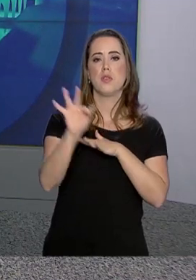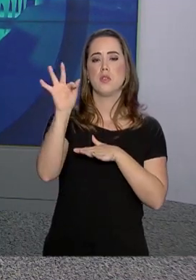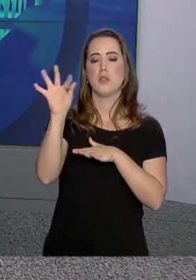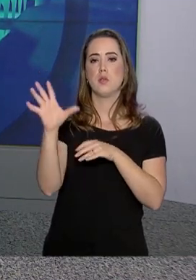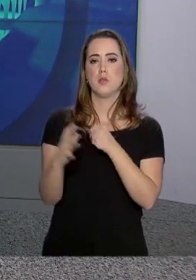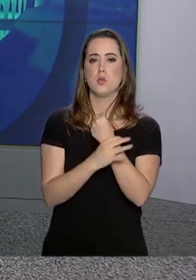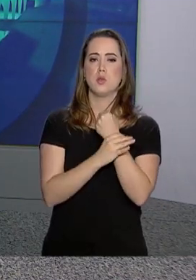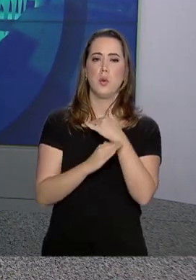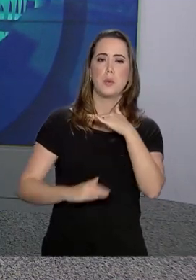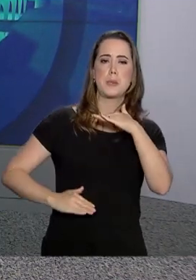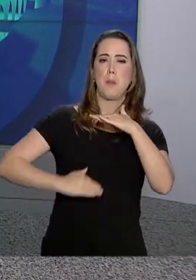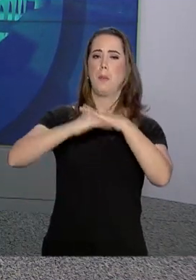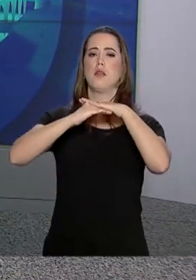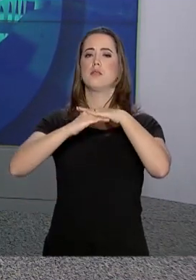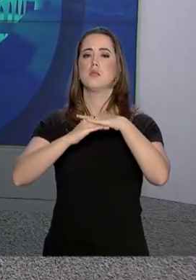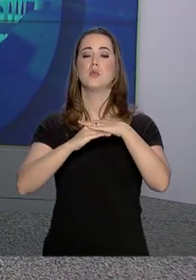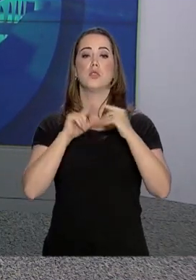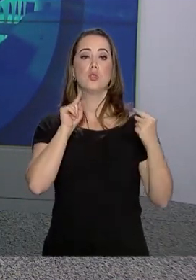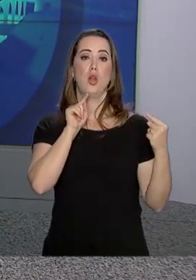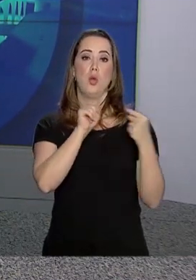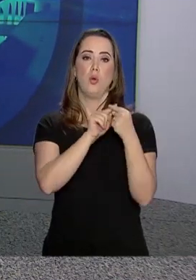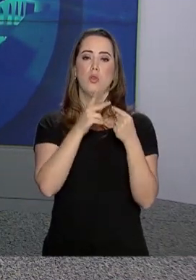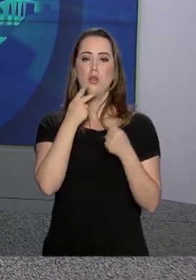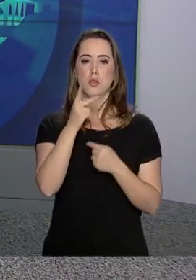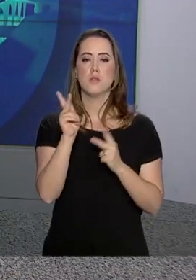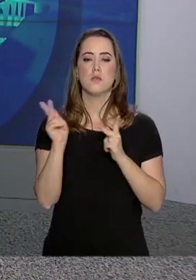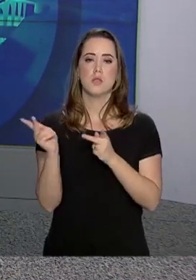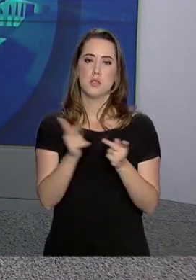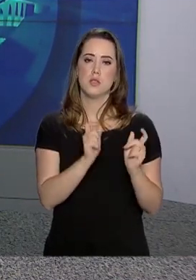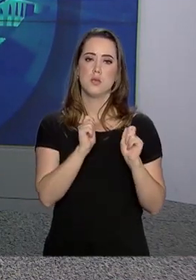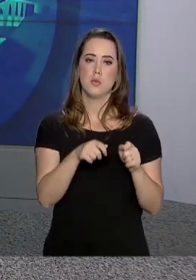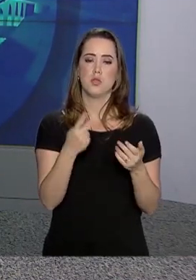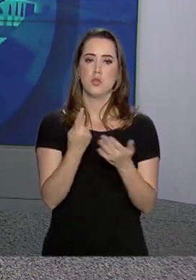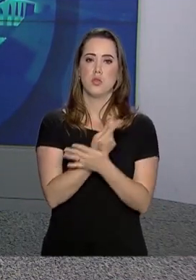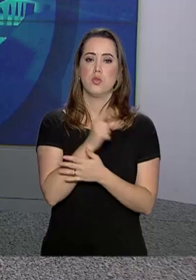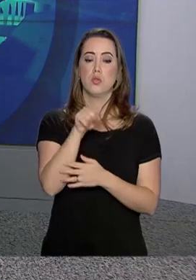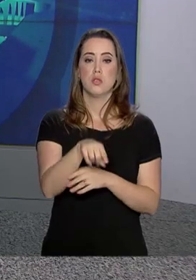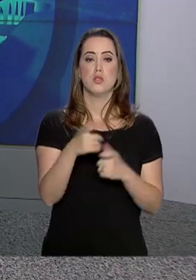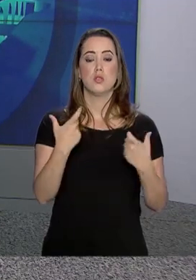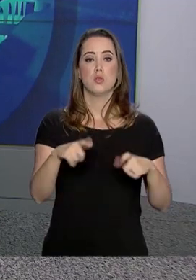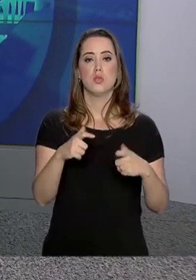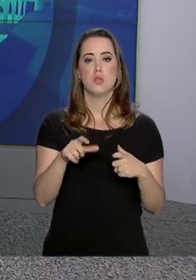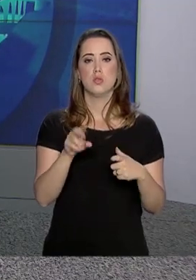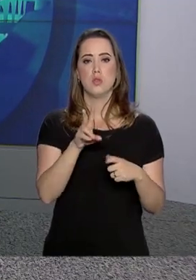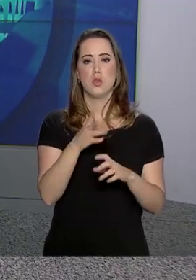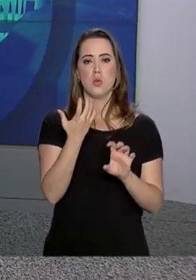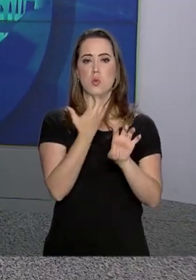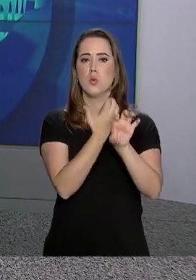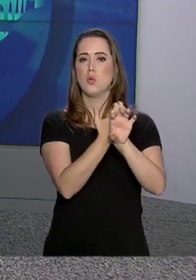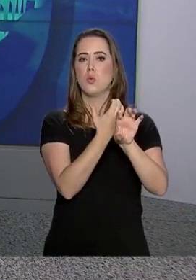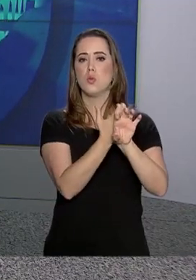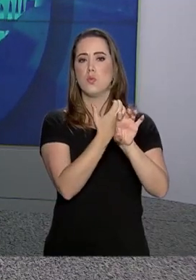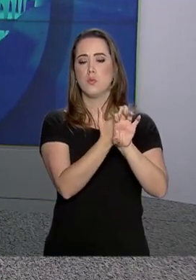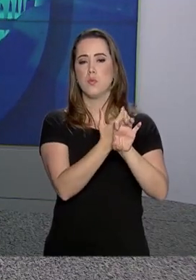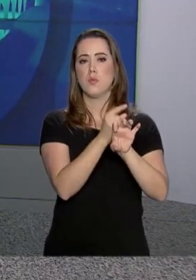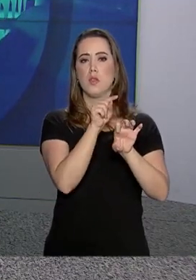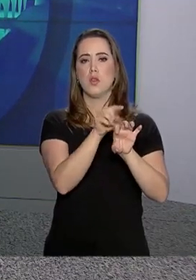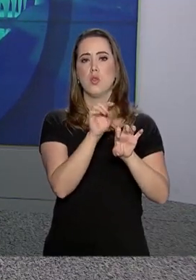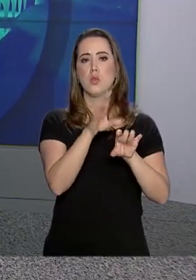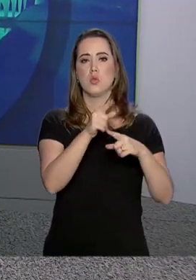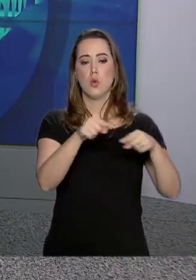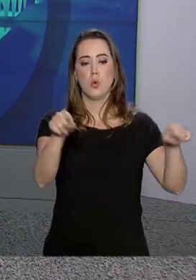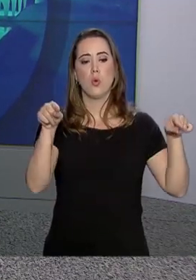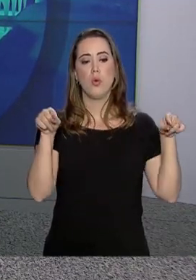máxima. De acordo com o texto, as visitas podem ser feitas no parlatório, por videoconferência e em